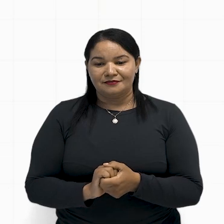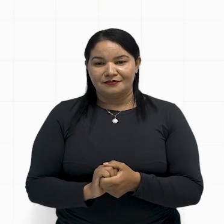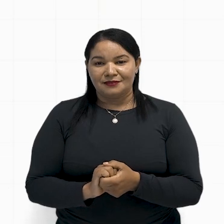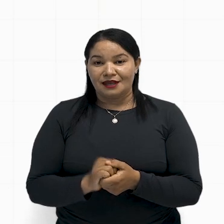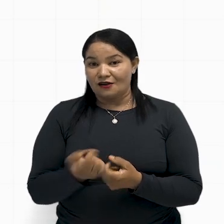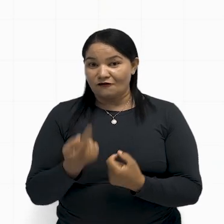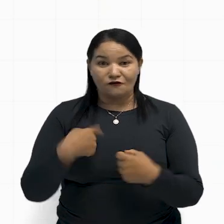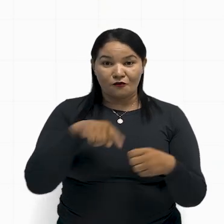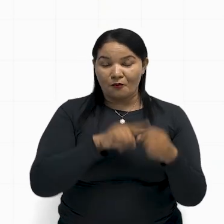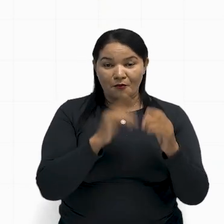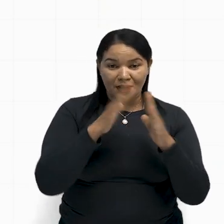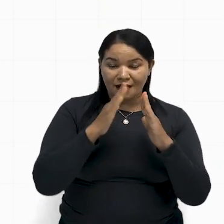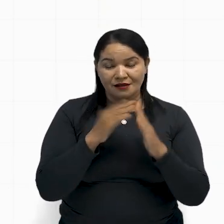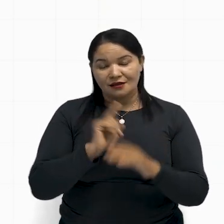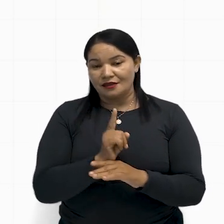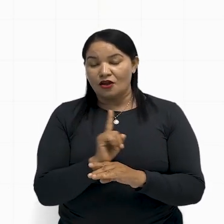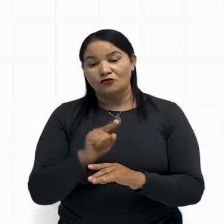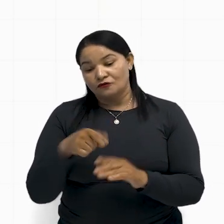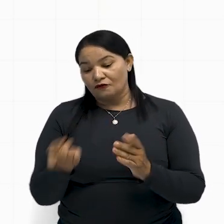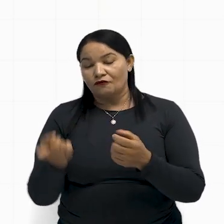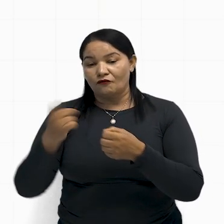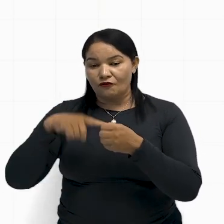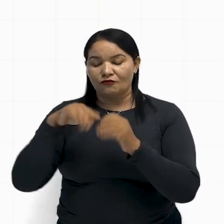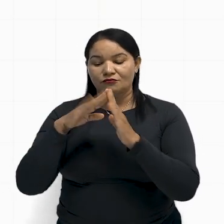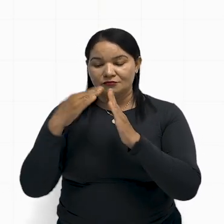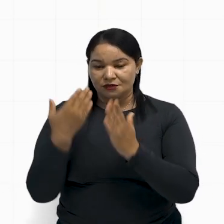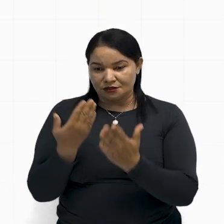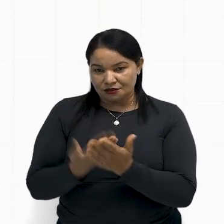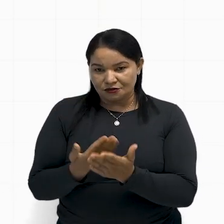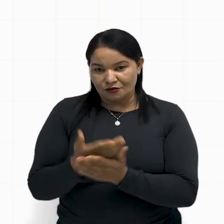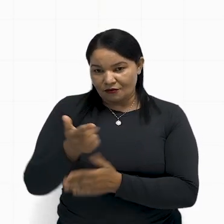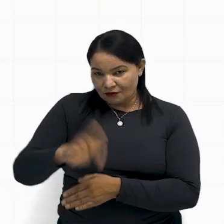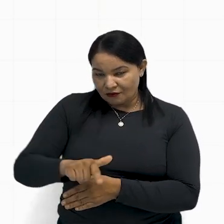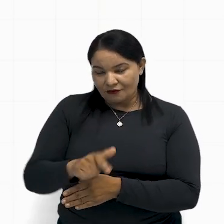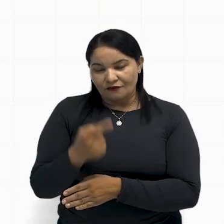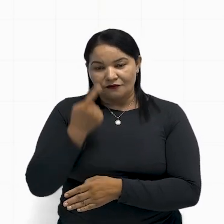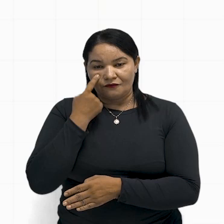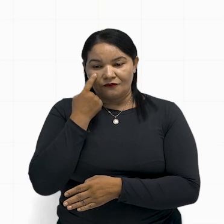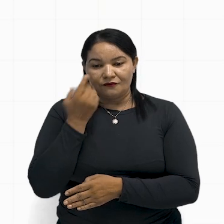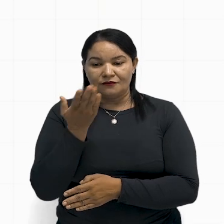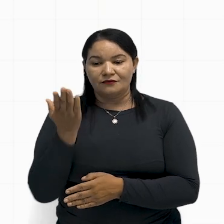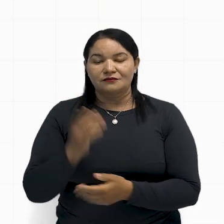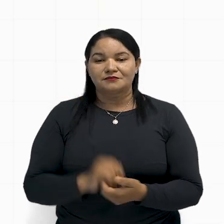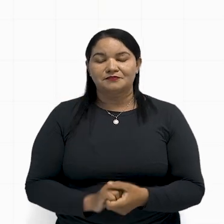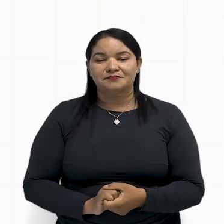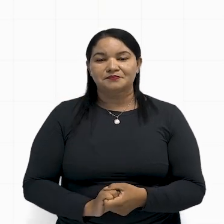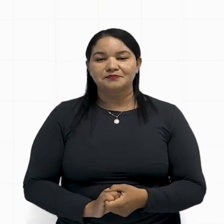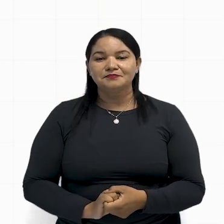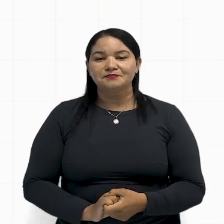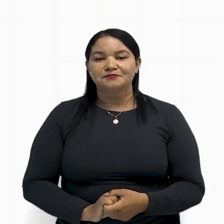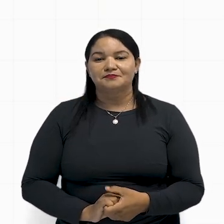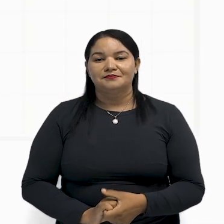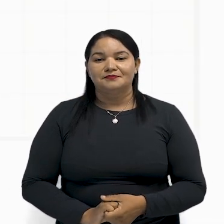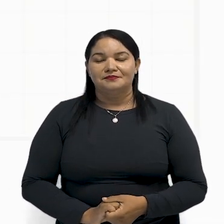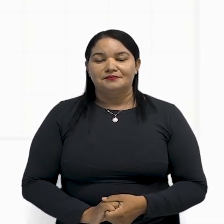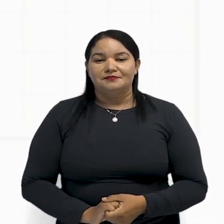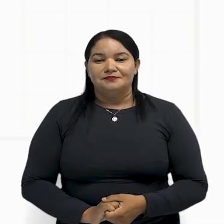casa ainda, ele vai para a escola novamente, ó. Ele volta para a escola de novo, depois que ele vai para casa.